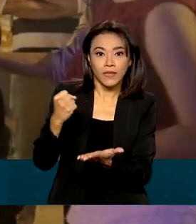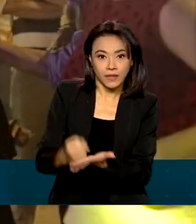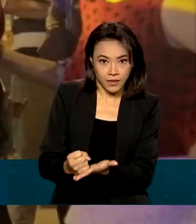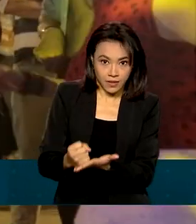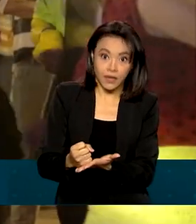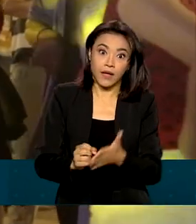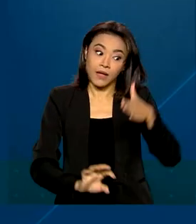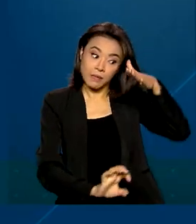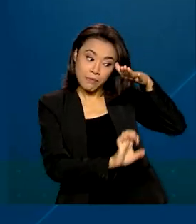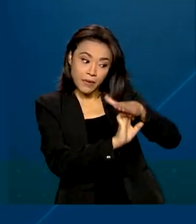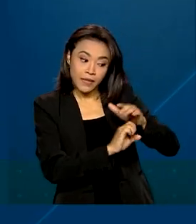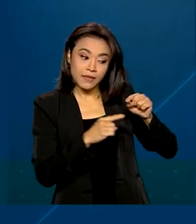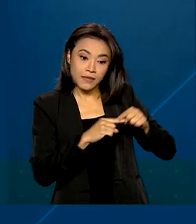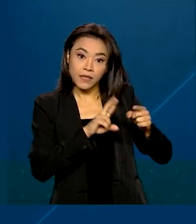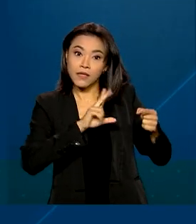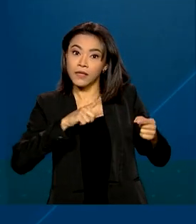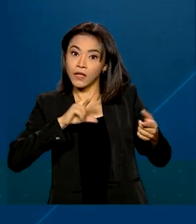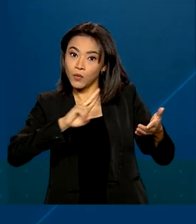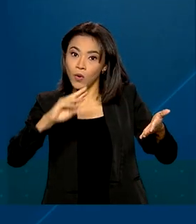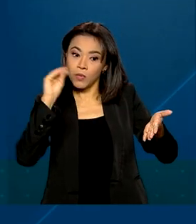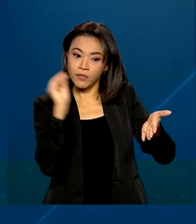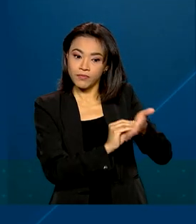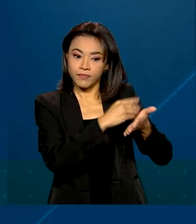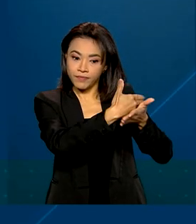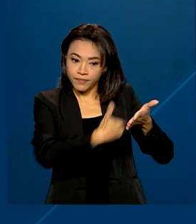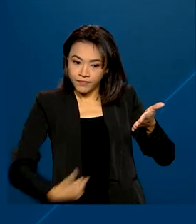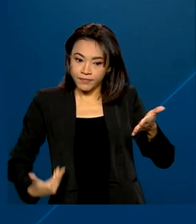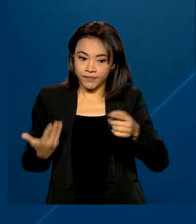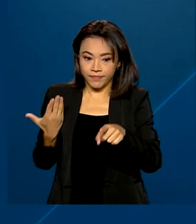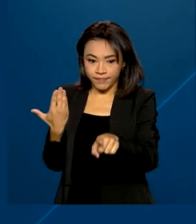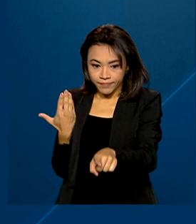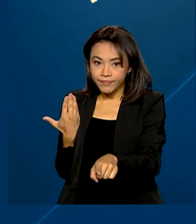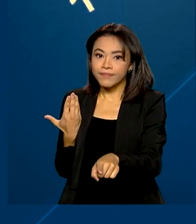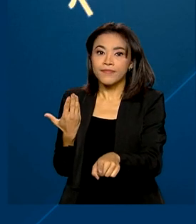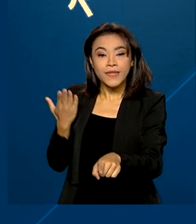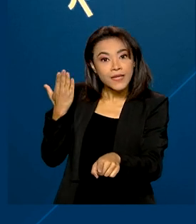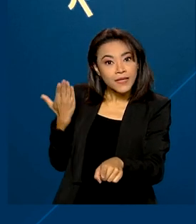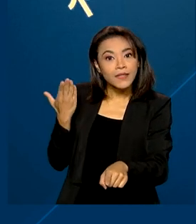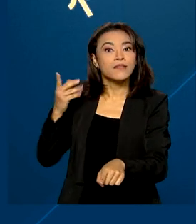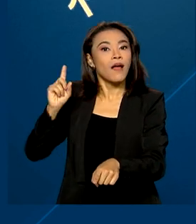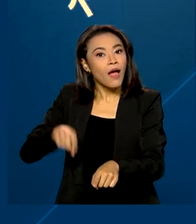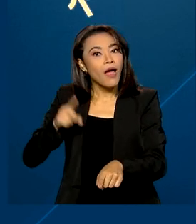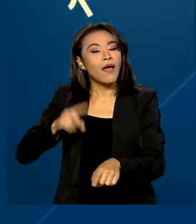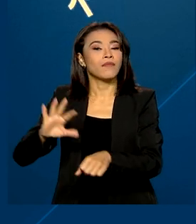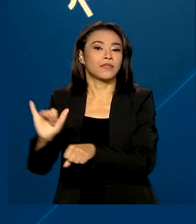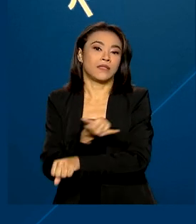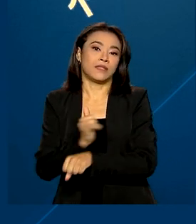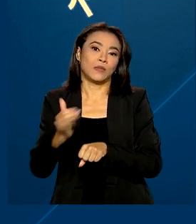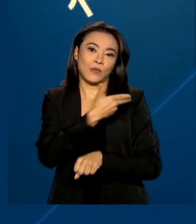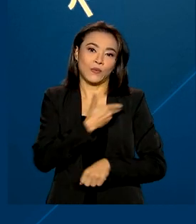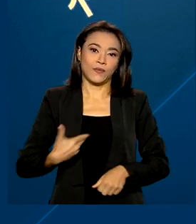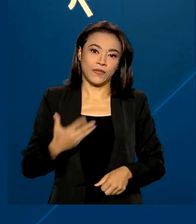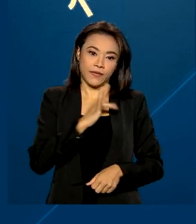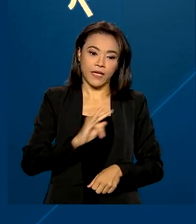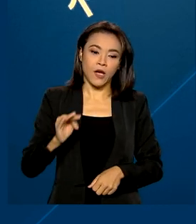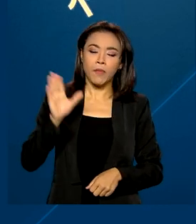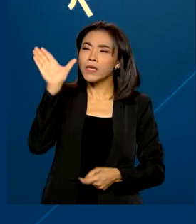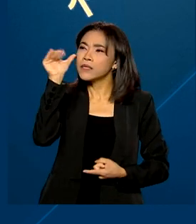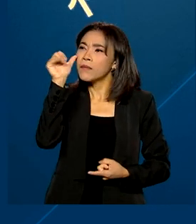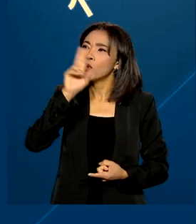registradas na plataforma do Cadastur, uma ferramenta do governo federal para consultas de